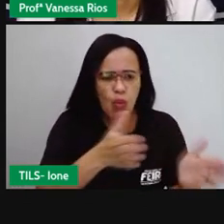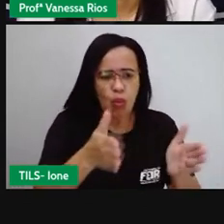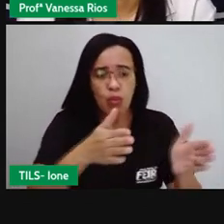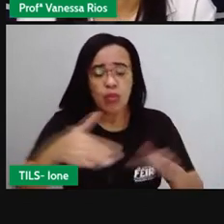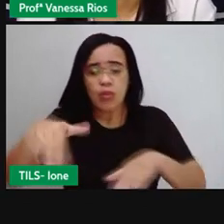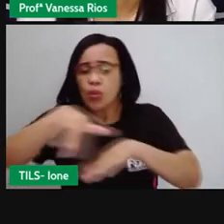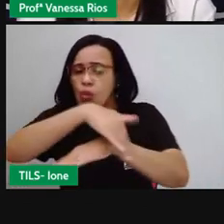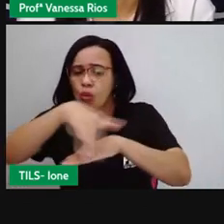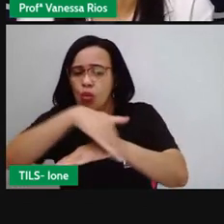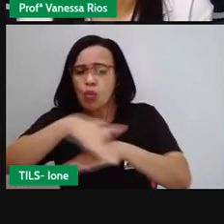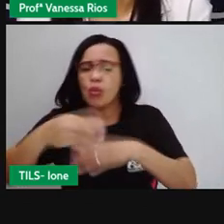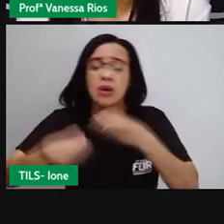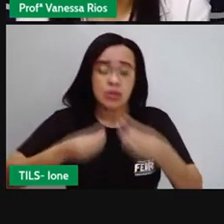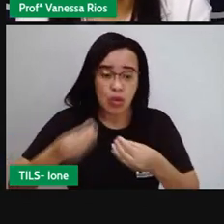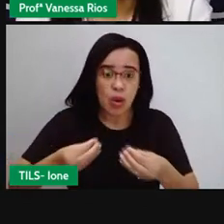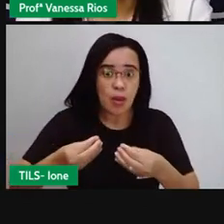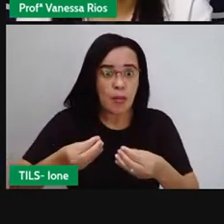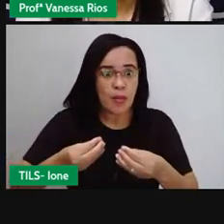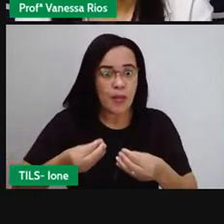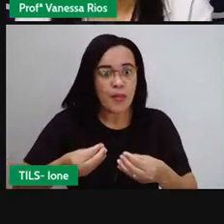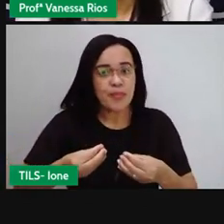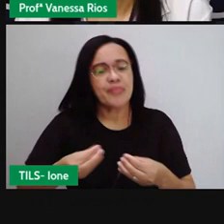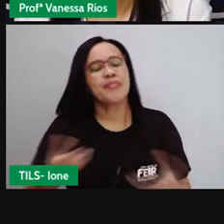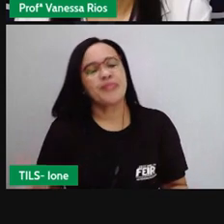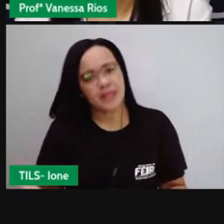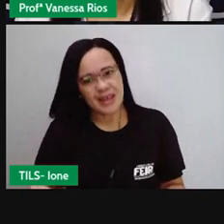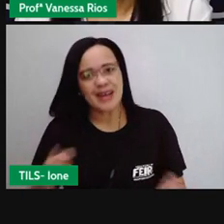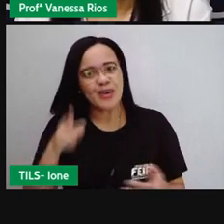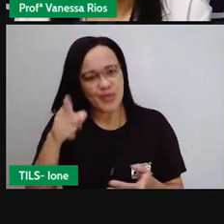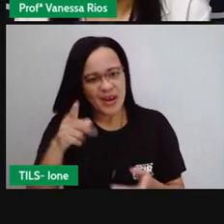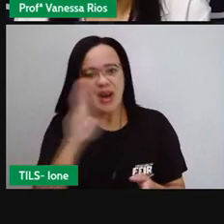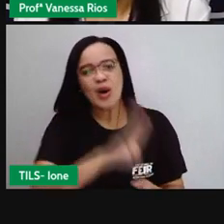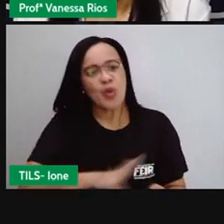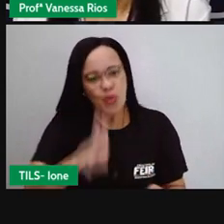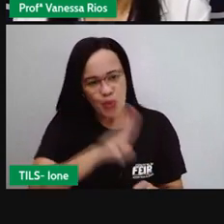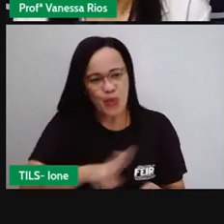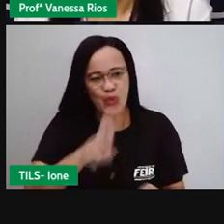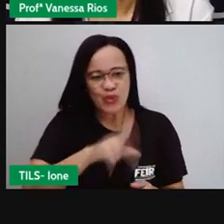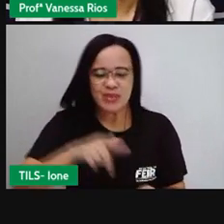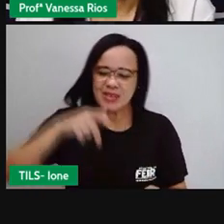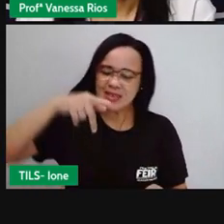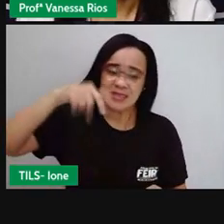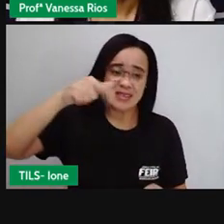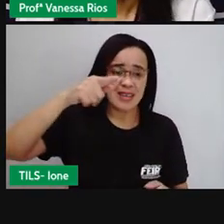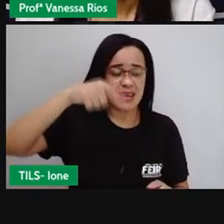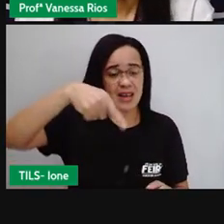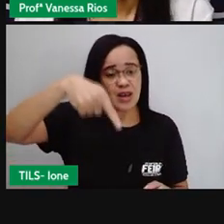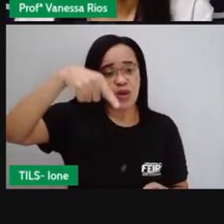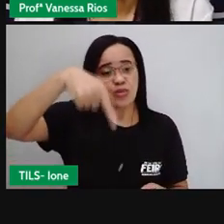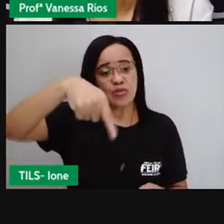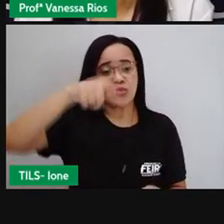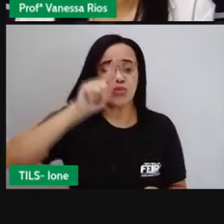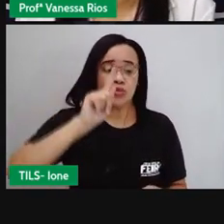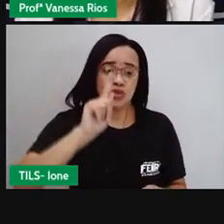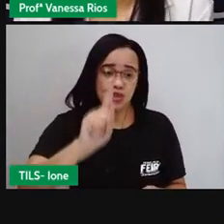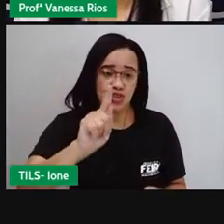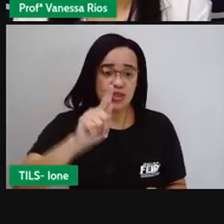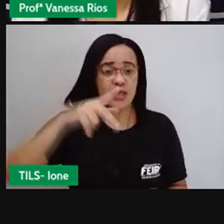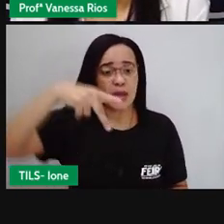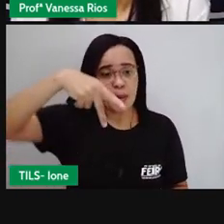vou passar e o que é eu devo ali percorrer. Então, essas orientações são muito importantes e muito